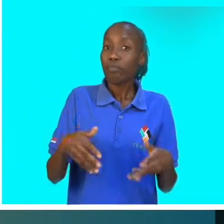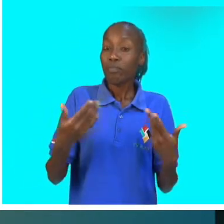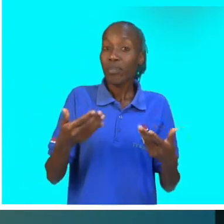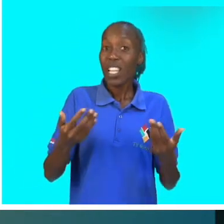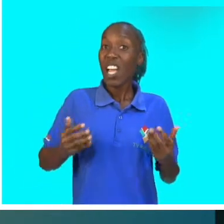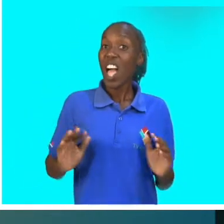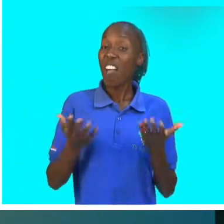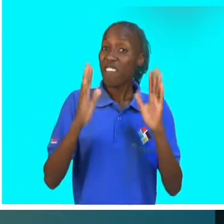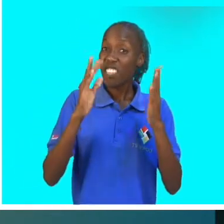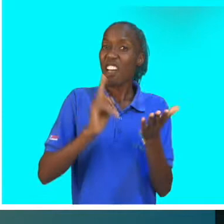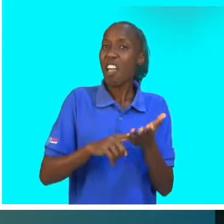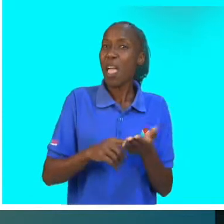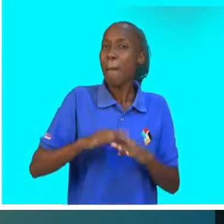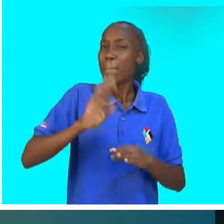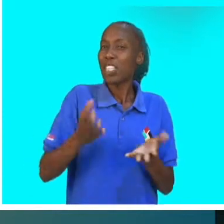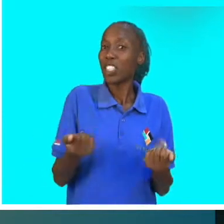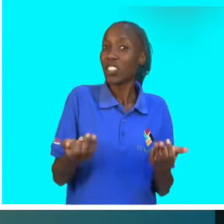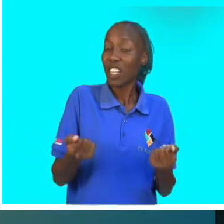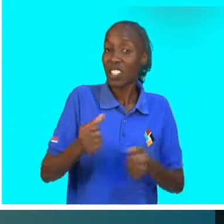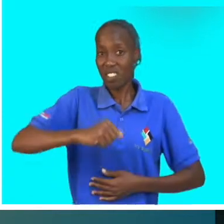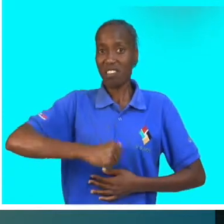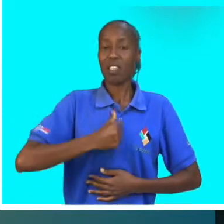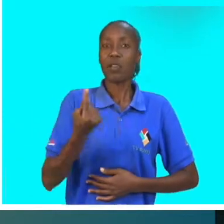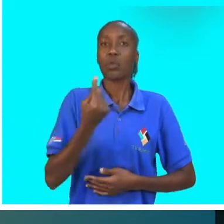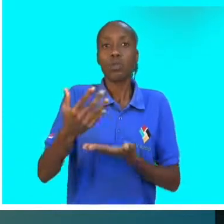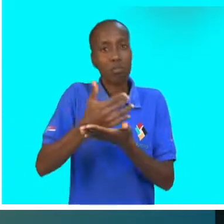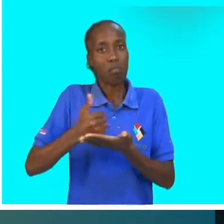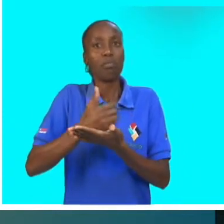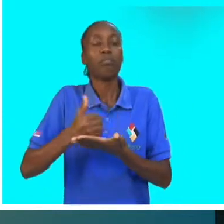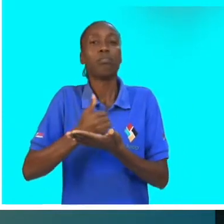A vida é mais fácil se nos sustentarmos a nós próprios.